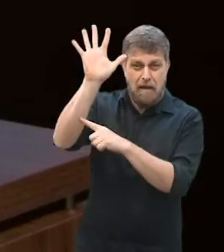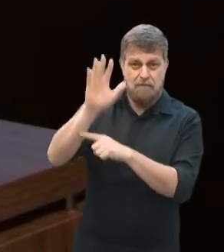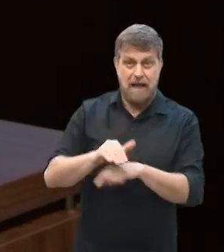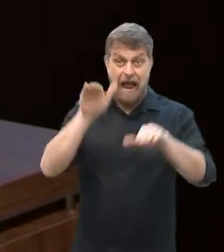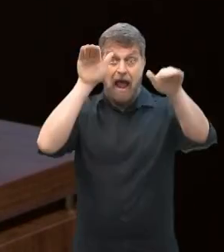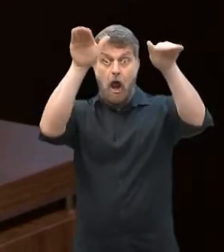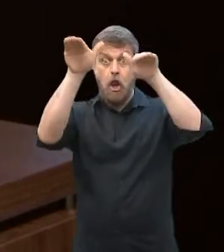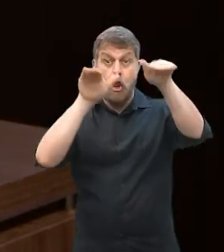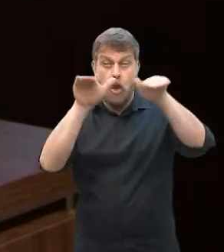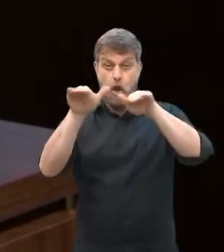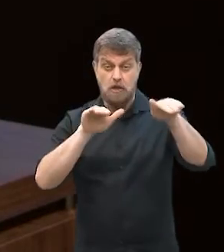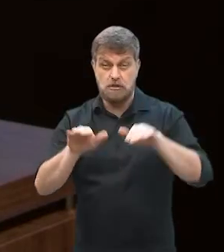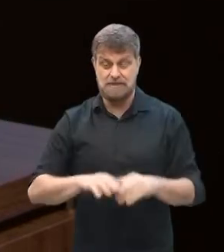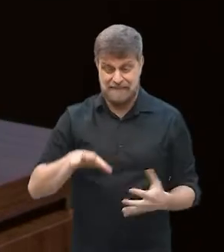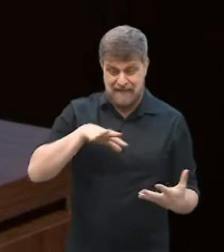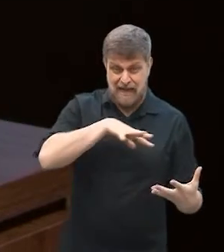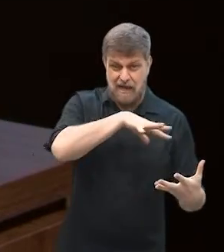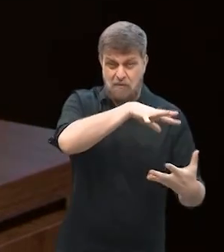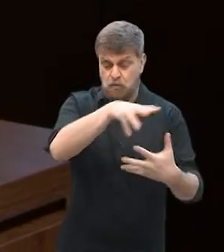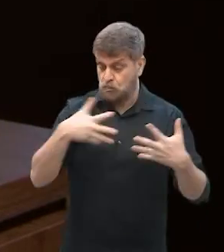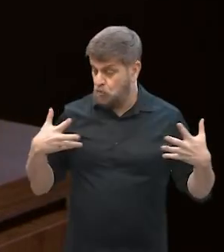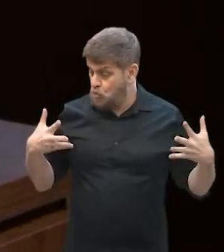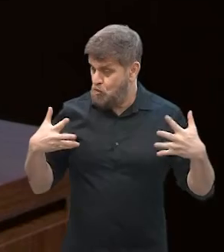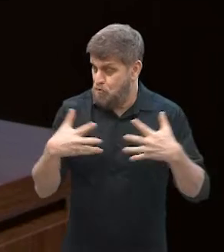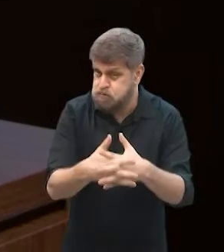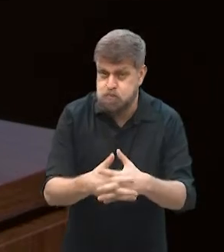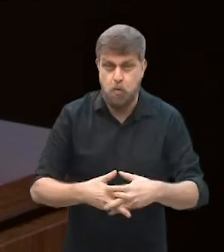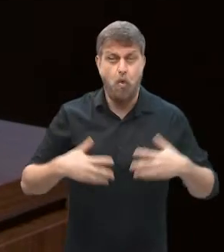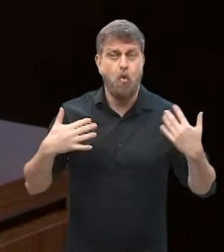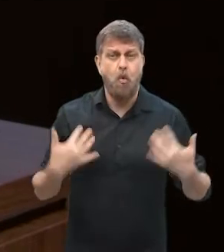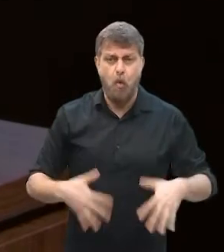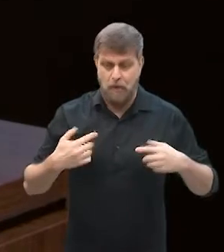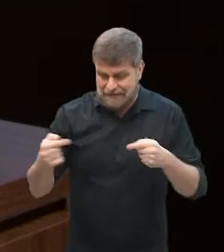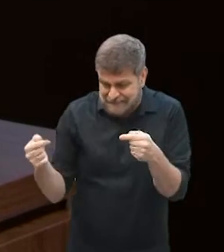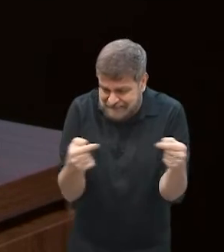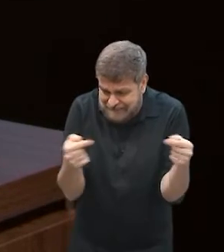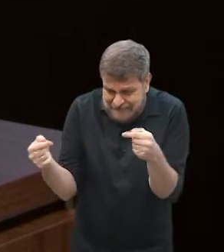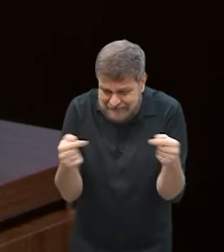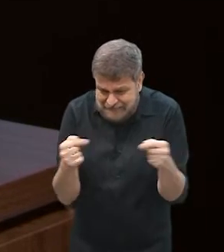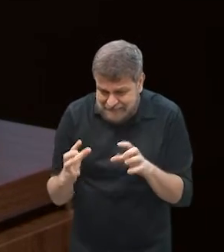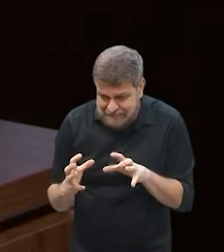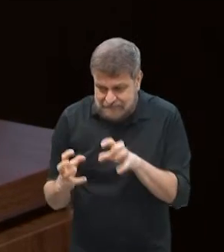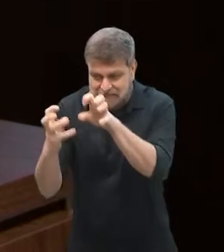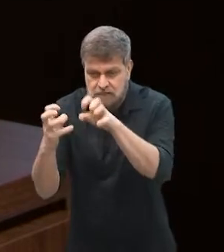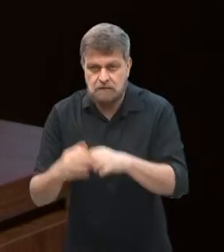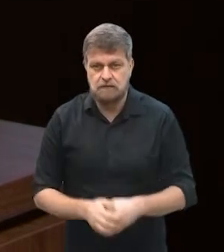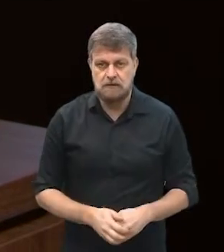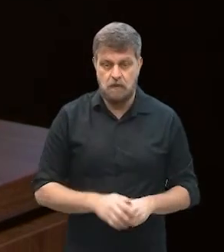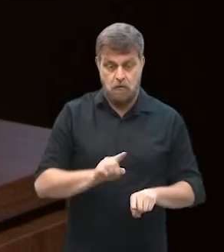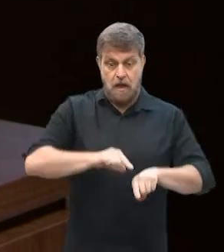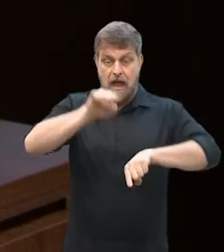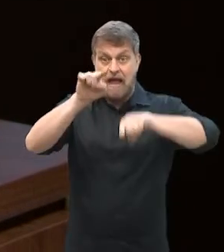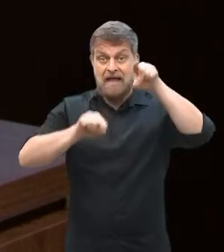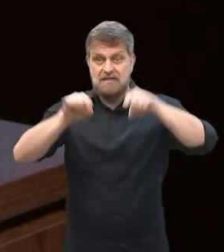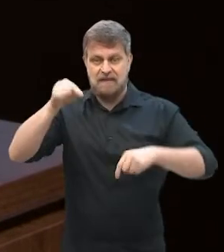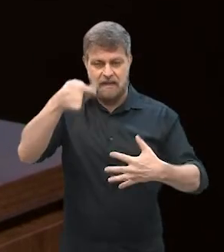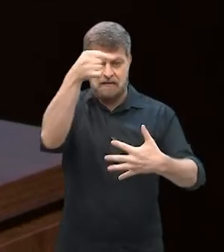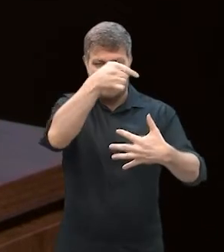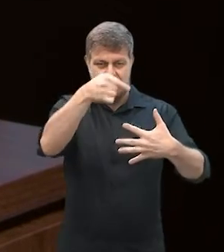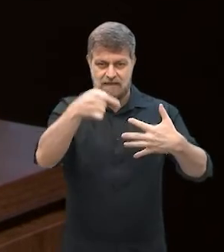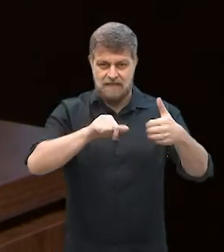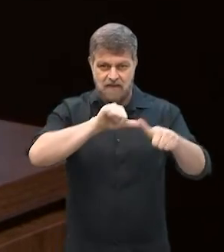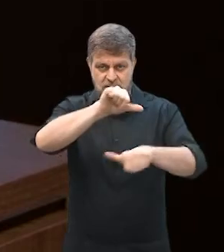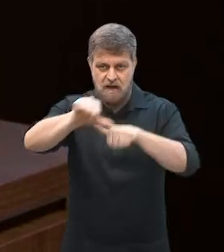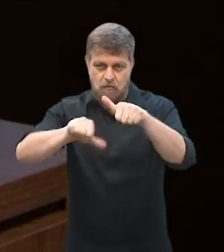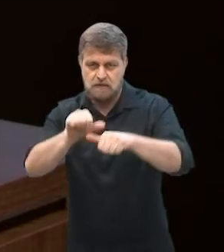de logística, então o mundo está muito complexo, né, a competitividade está muito acirrada, então essas variáveis elas podem mudar, né,